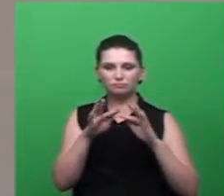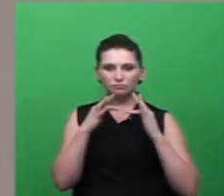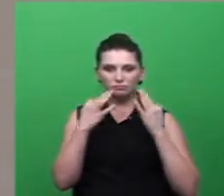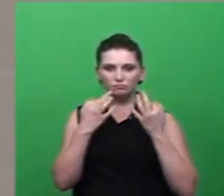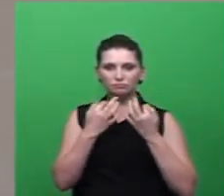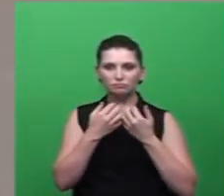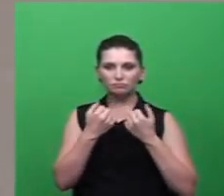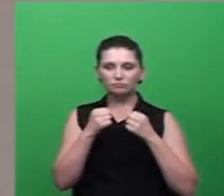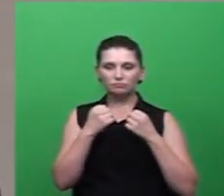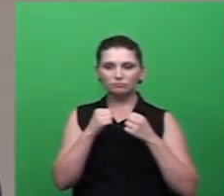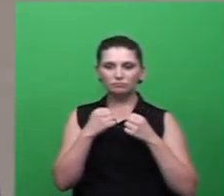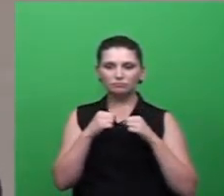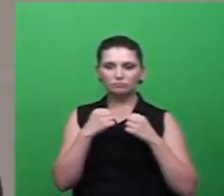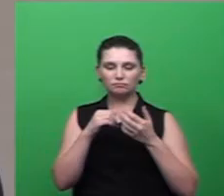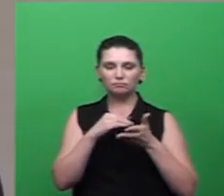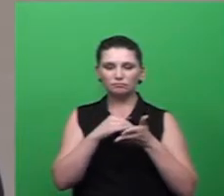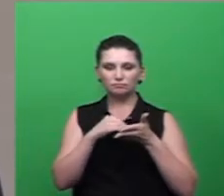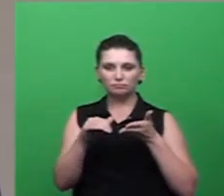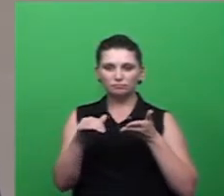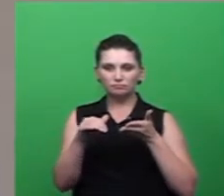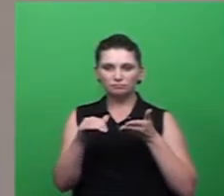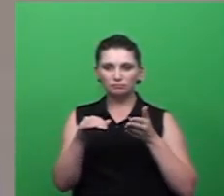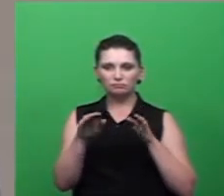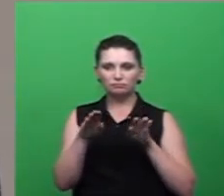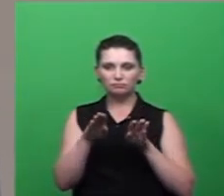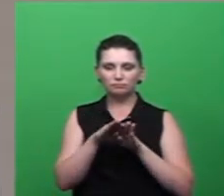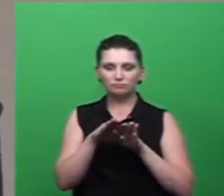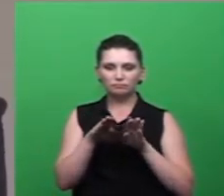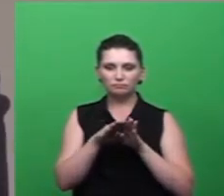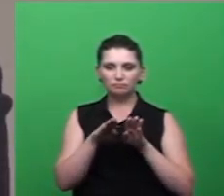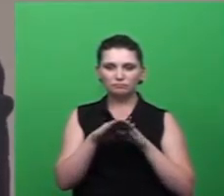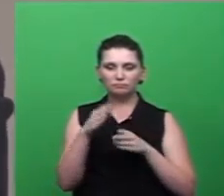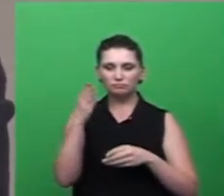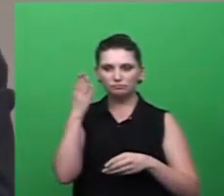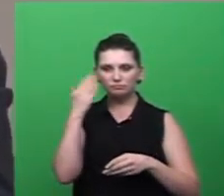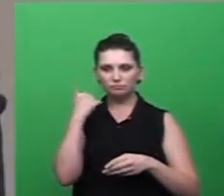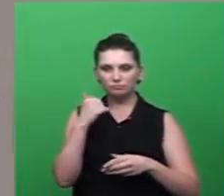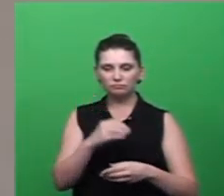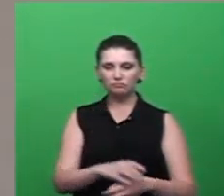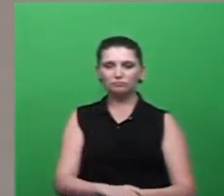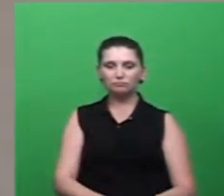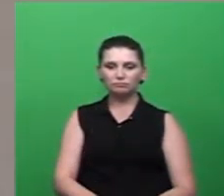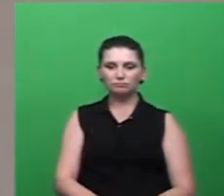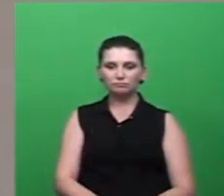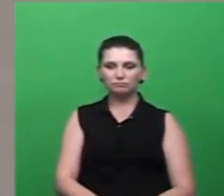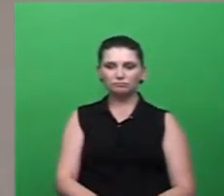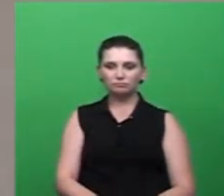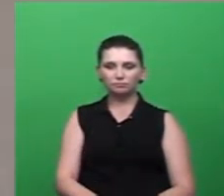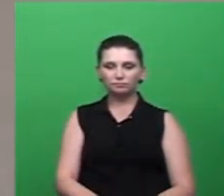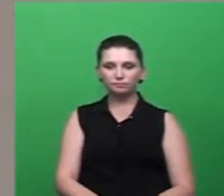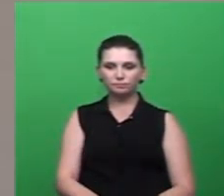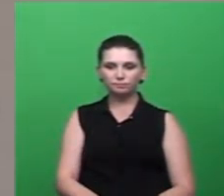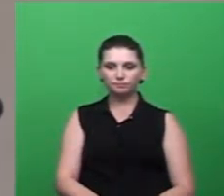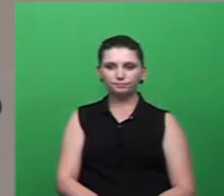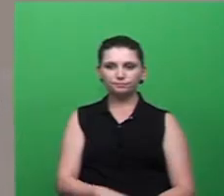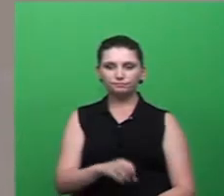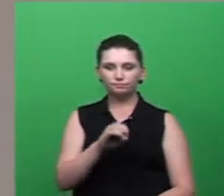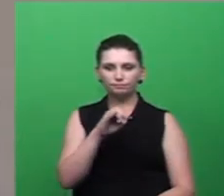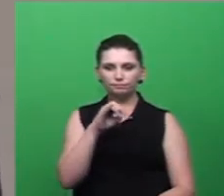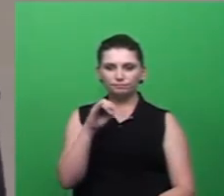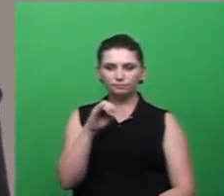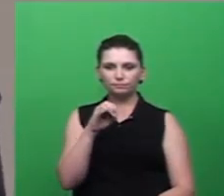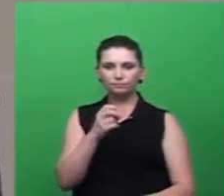possa alguém e outra coisa acho que agora a gente pode explicar para nós no momento que a fiscalização vai no local